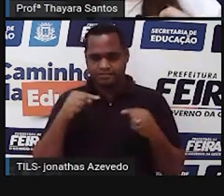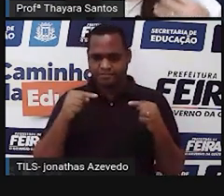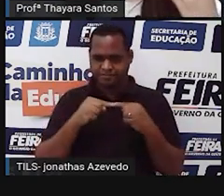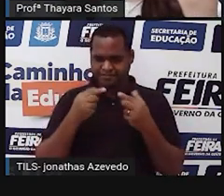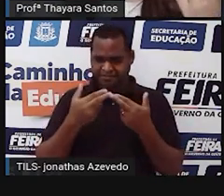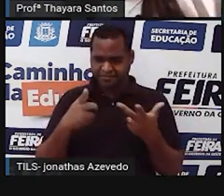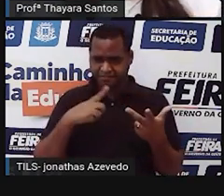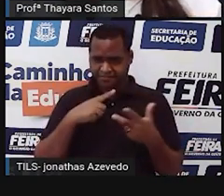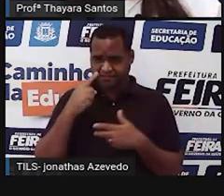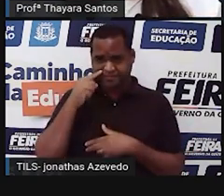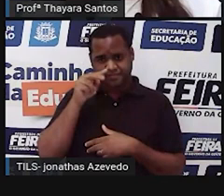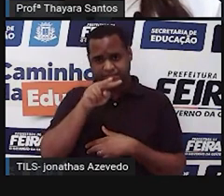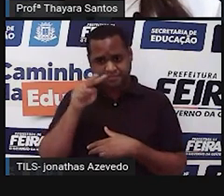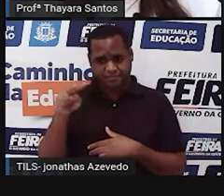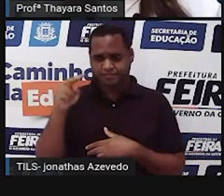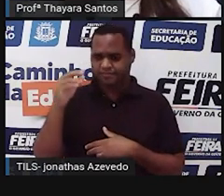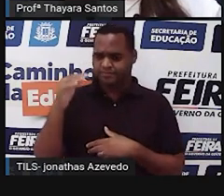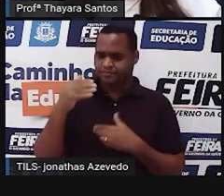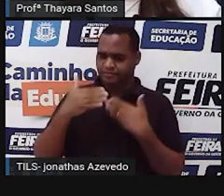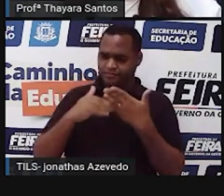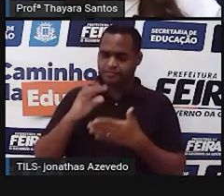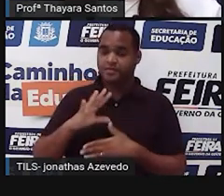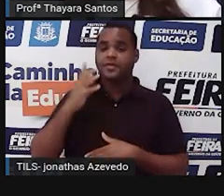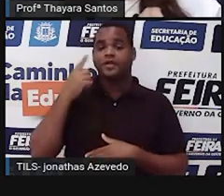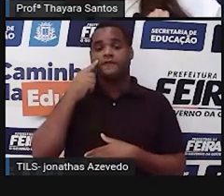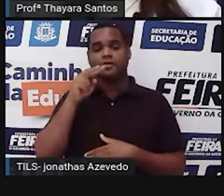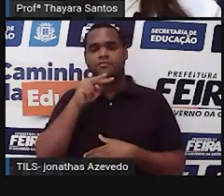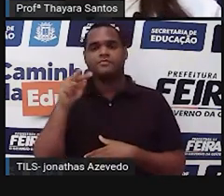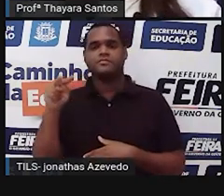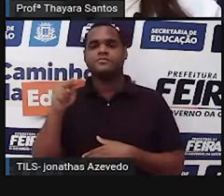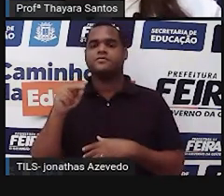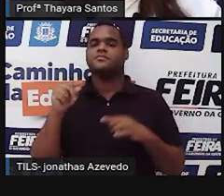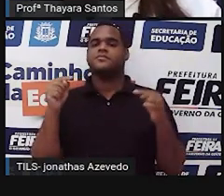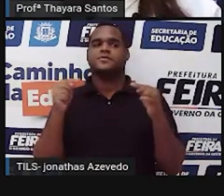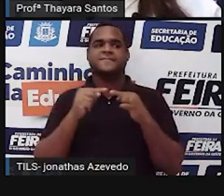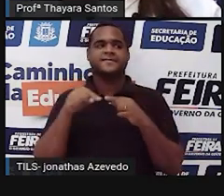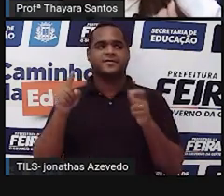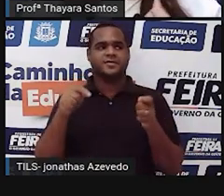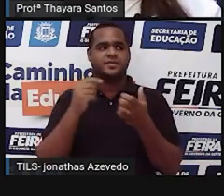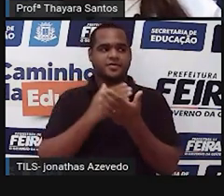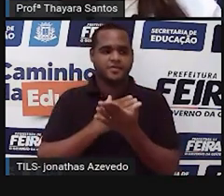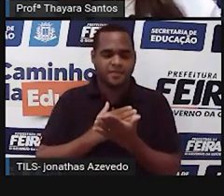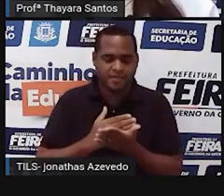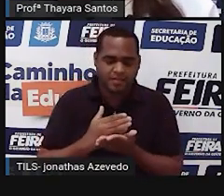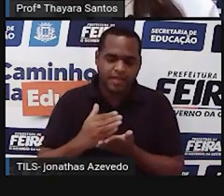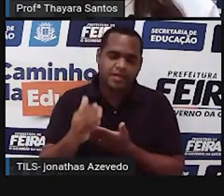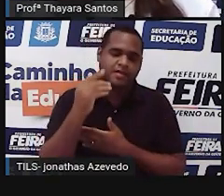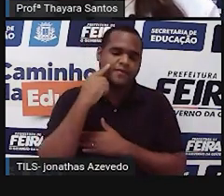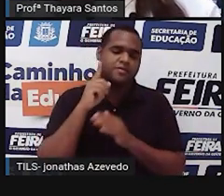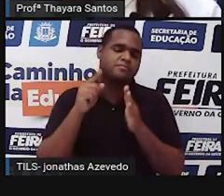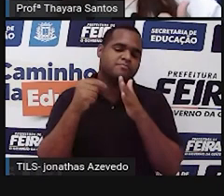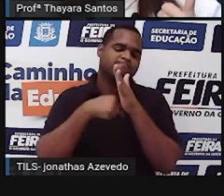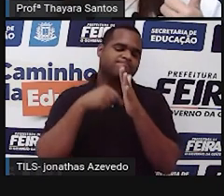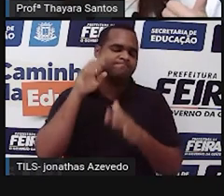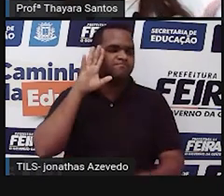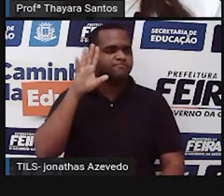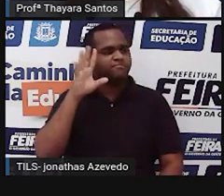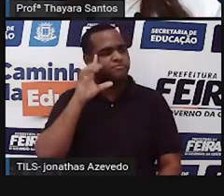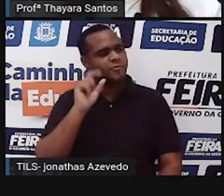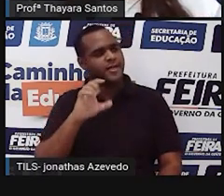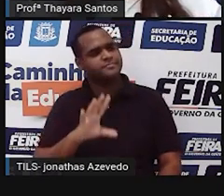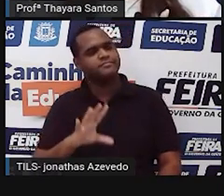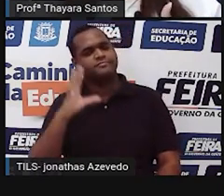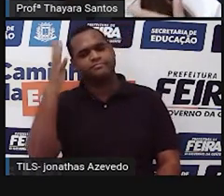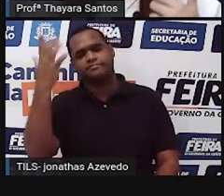observa um fenômeno. E a partir dessa observação, a gente começa a se fazer algumas perguntas. Por que isso está